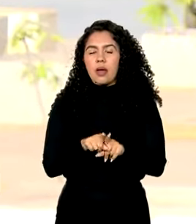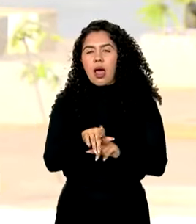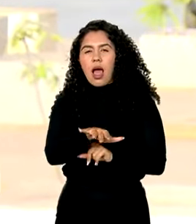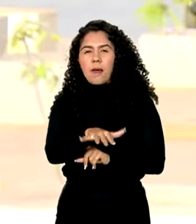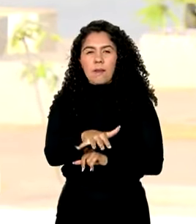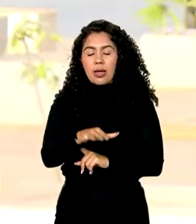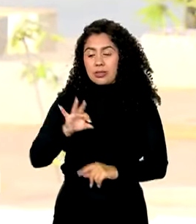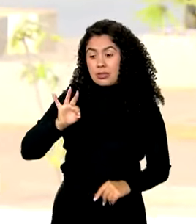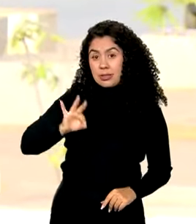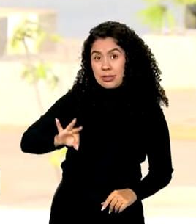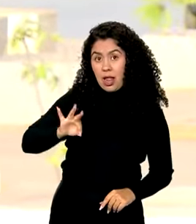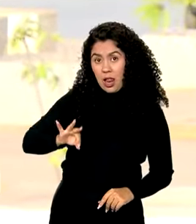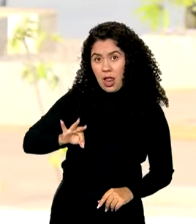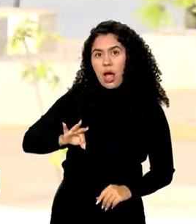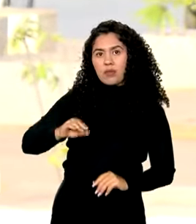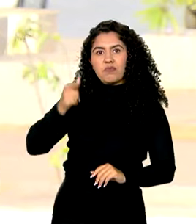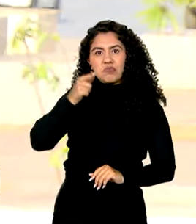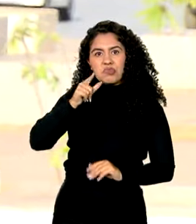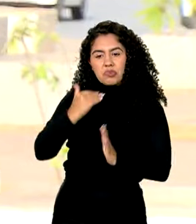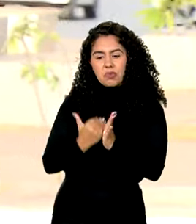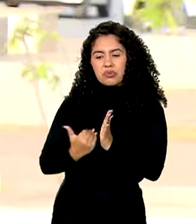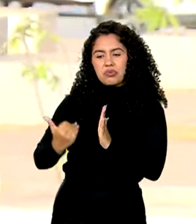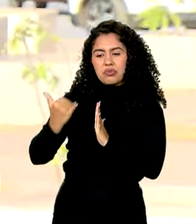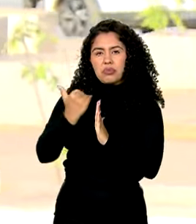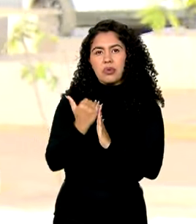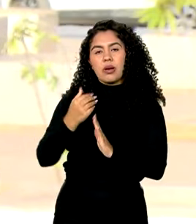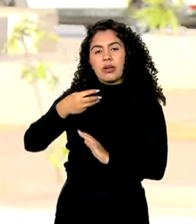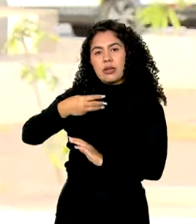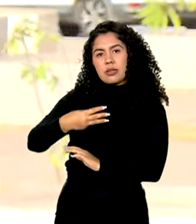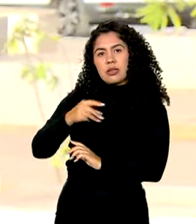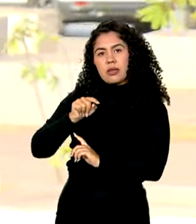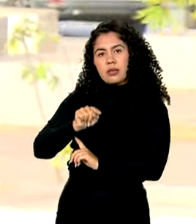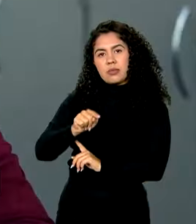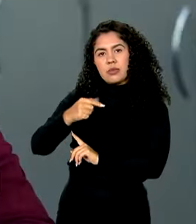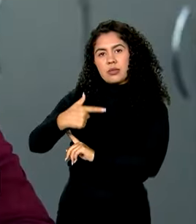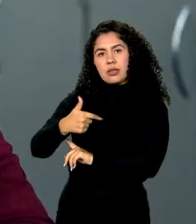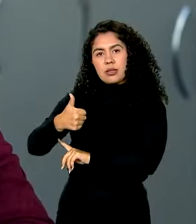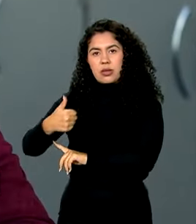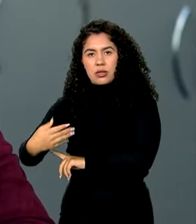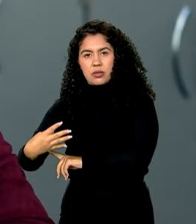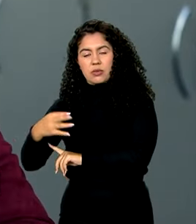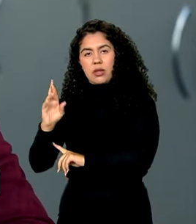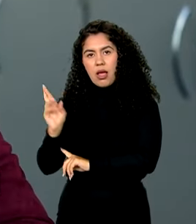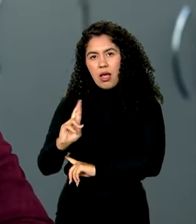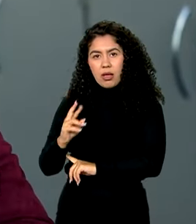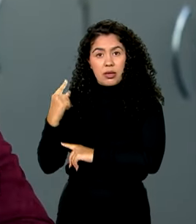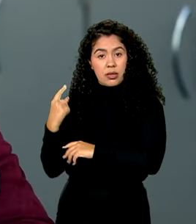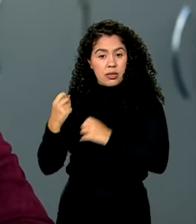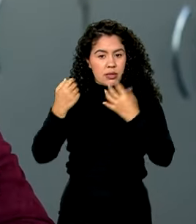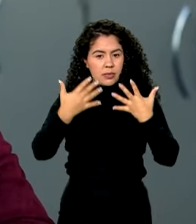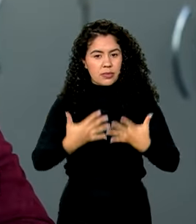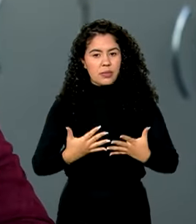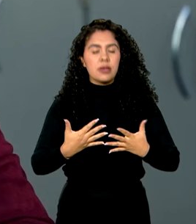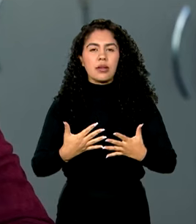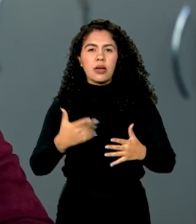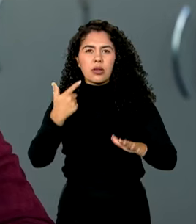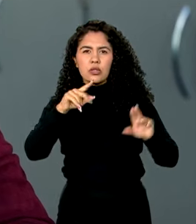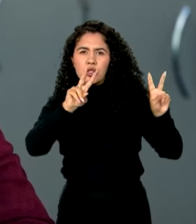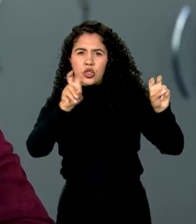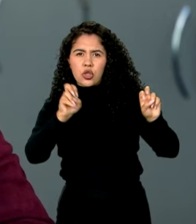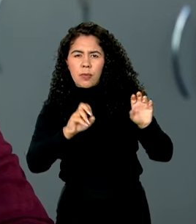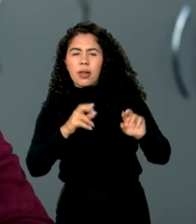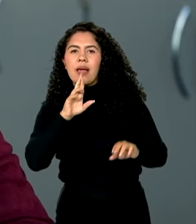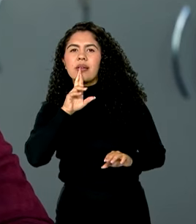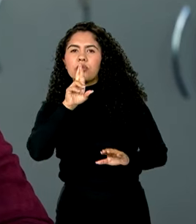trabalhador também cresceu e alcançou 3.214 reais. A gente sabe que esse crescimento está